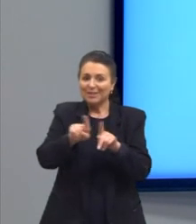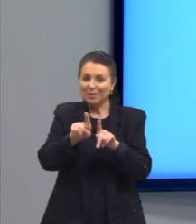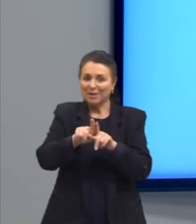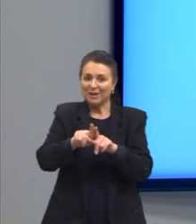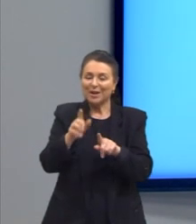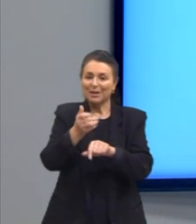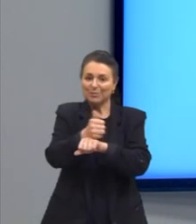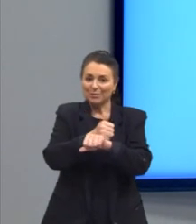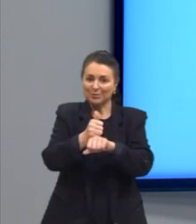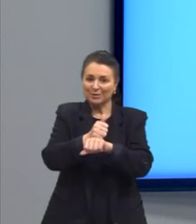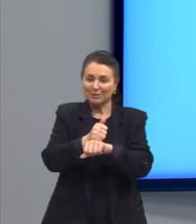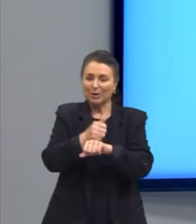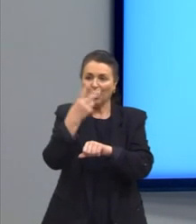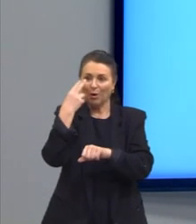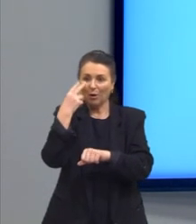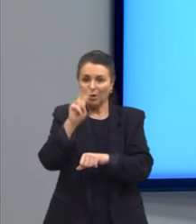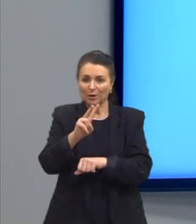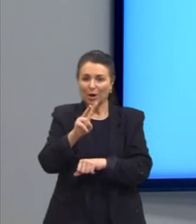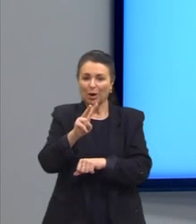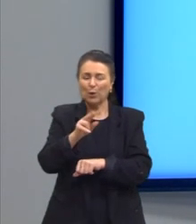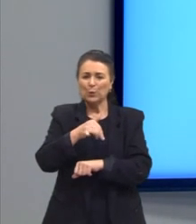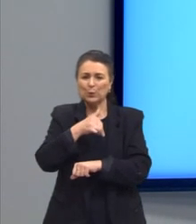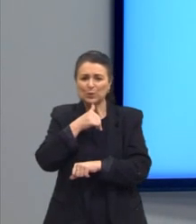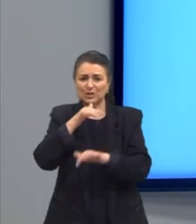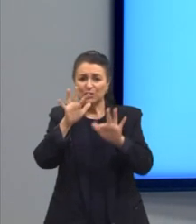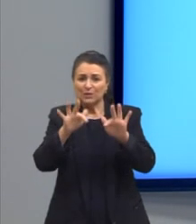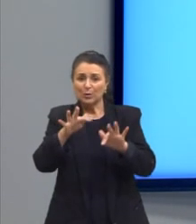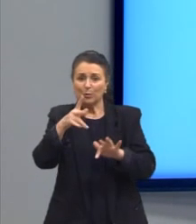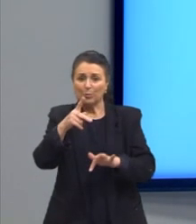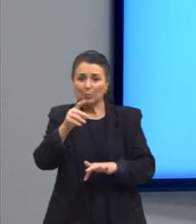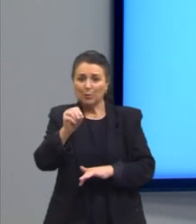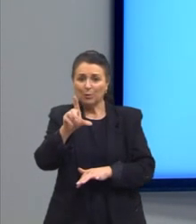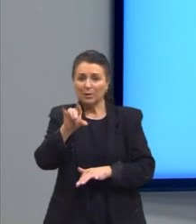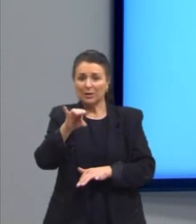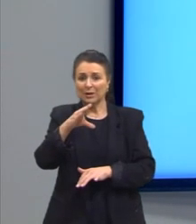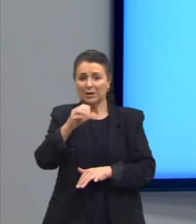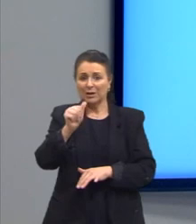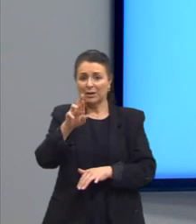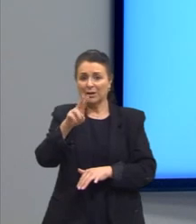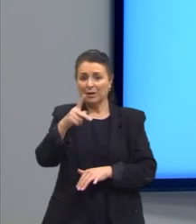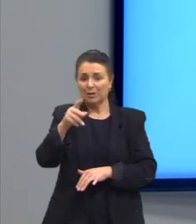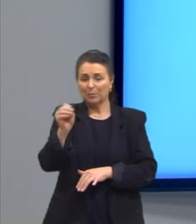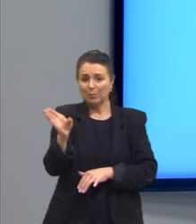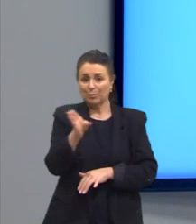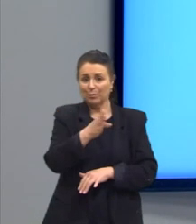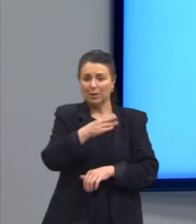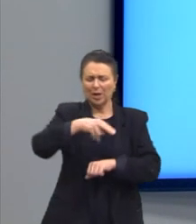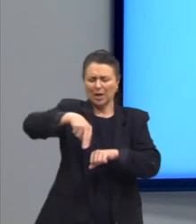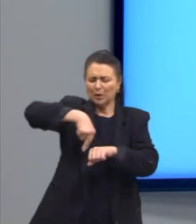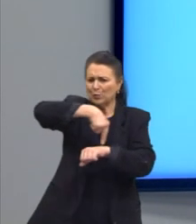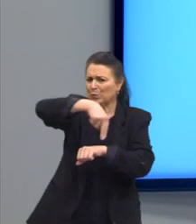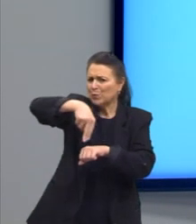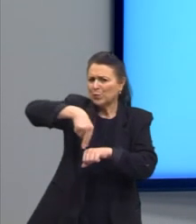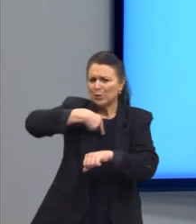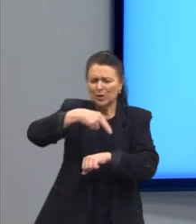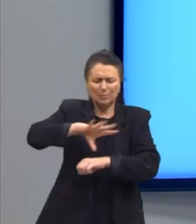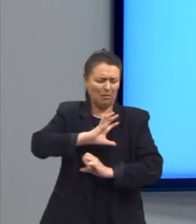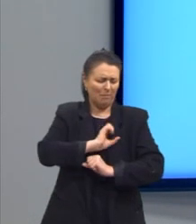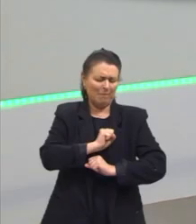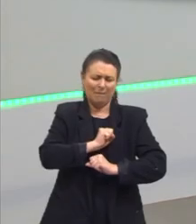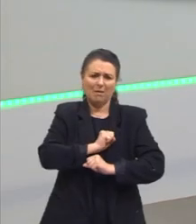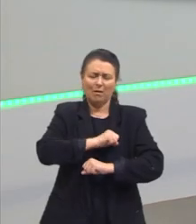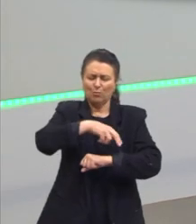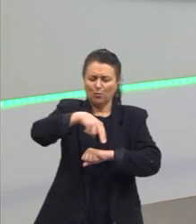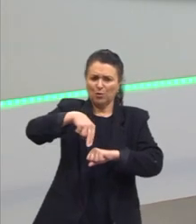do Triste Fim de Policarpo Quaresma. A gente nota que ele é um nacionalista, chega a ser ufanista. Ele é o cara que quer que as pessoas